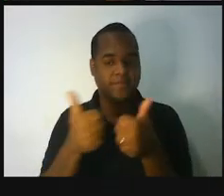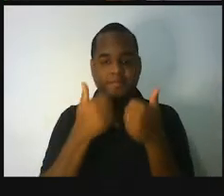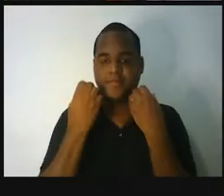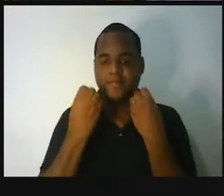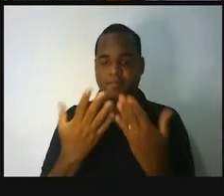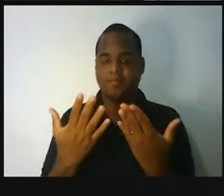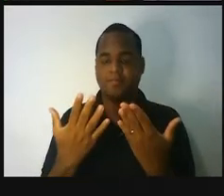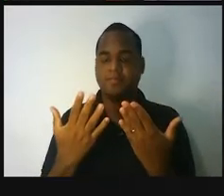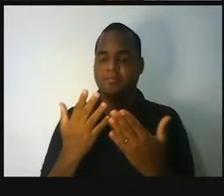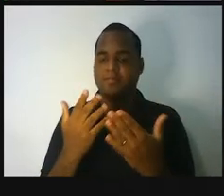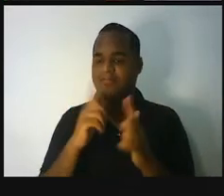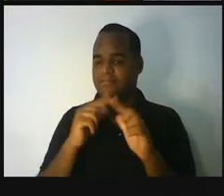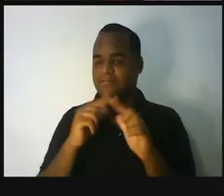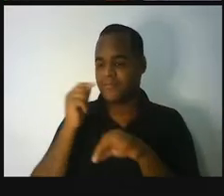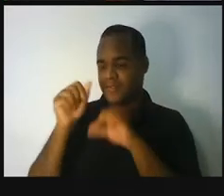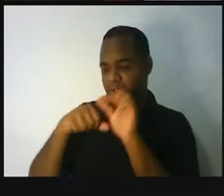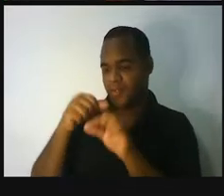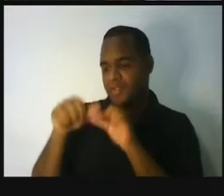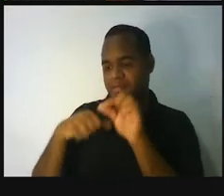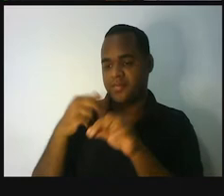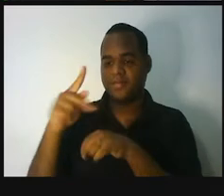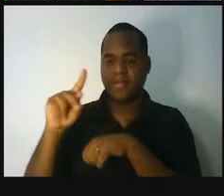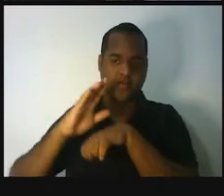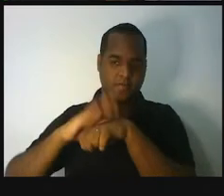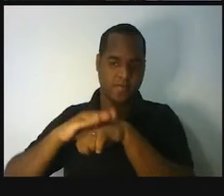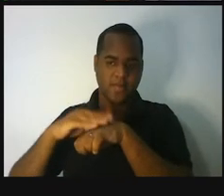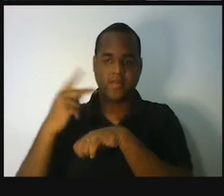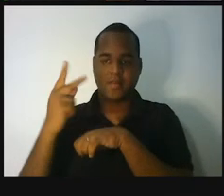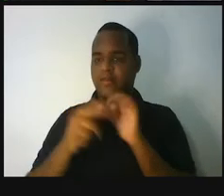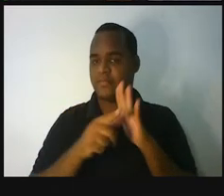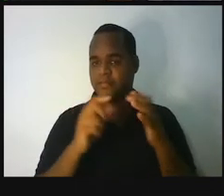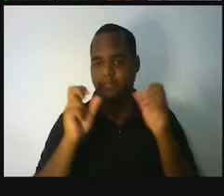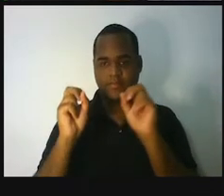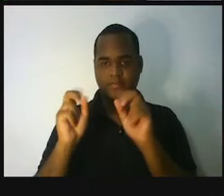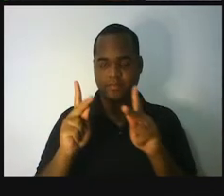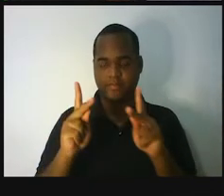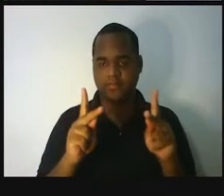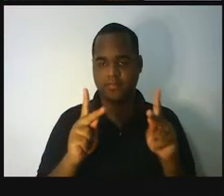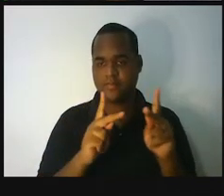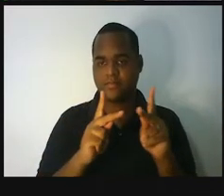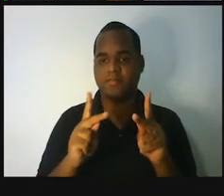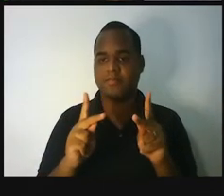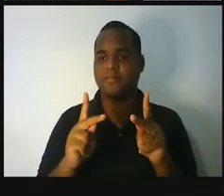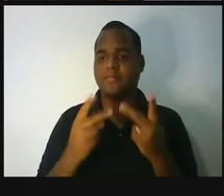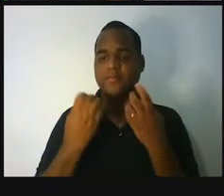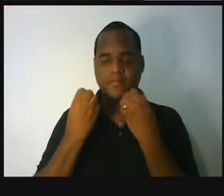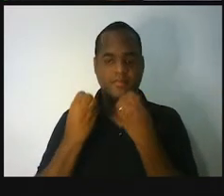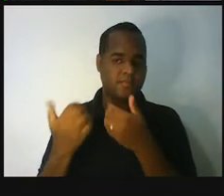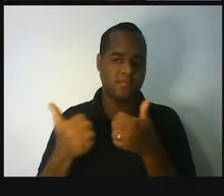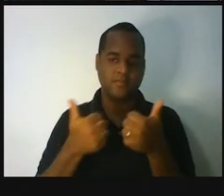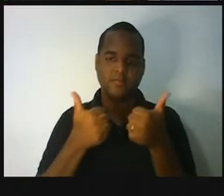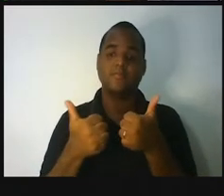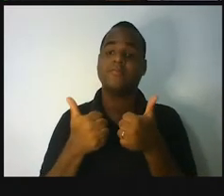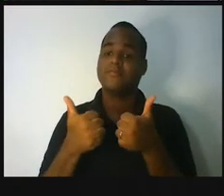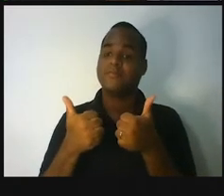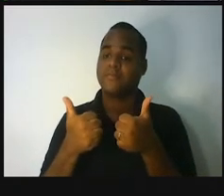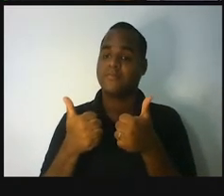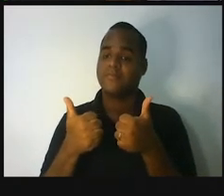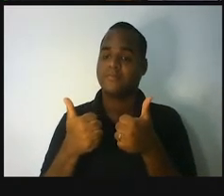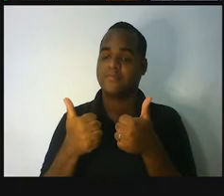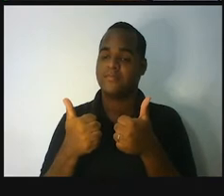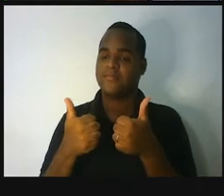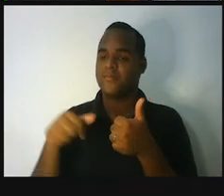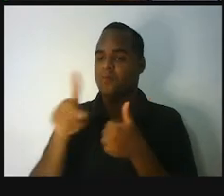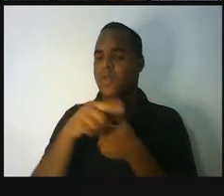Pra gente trocar ideias lá pelo chute. Certo? Bom, então, a gente vai perceber,